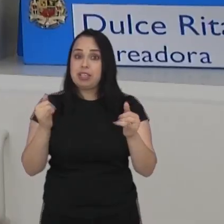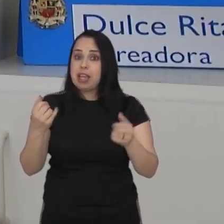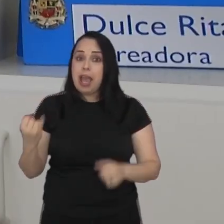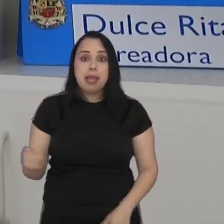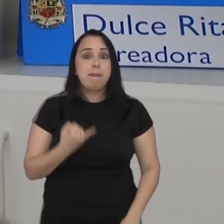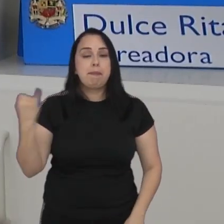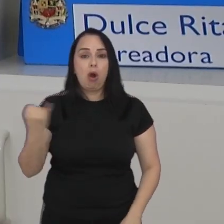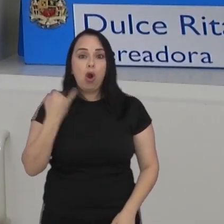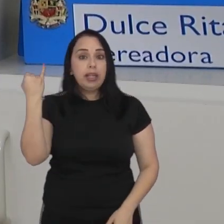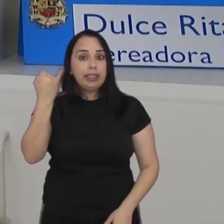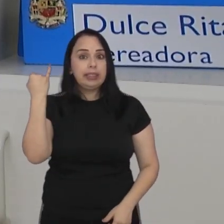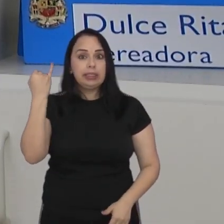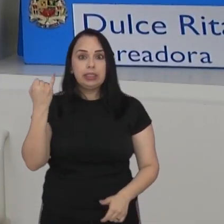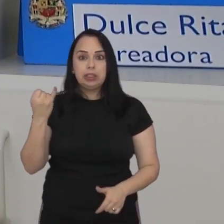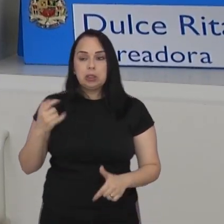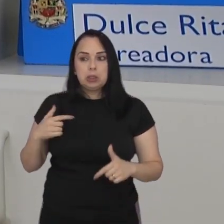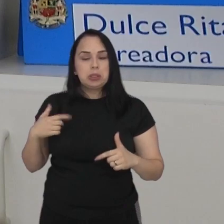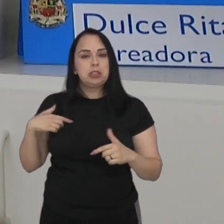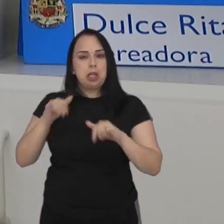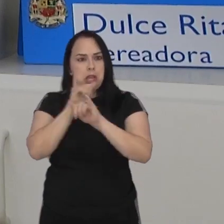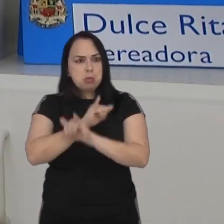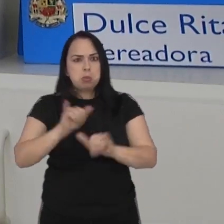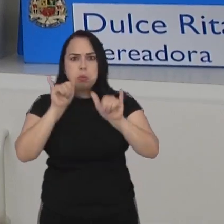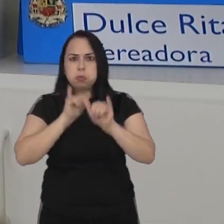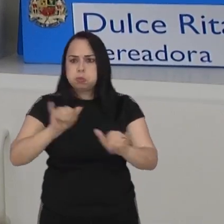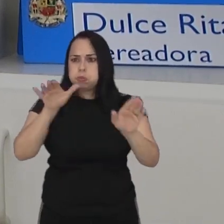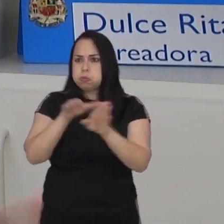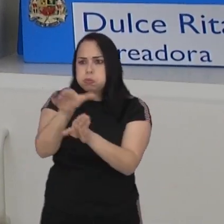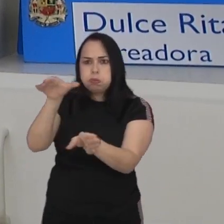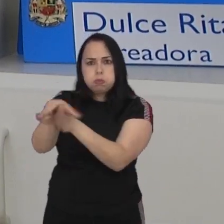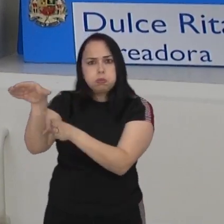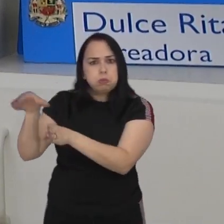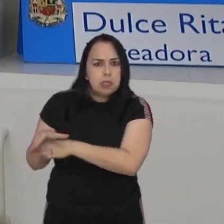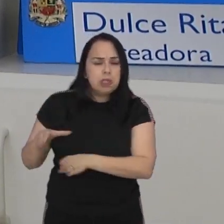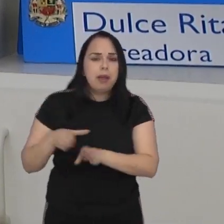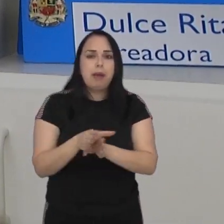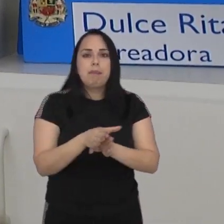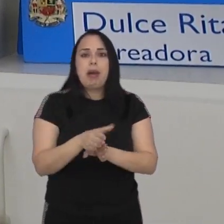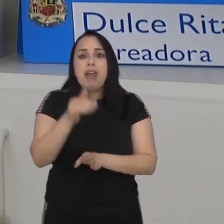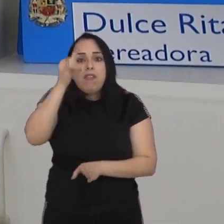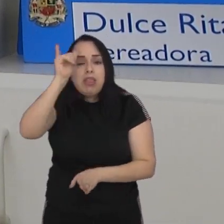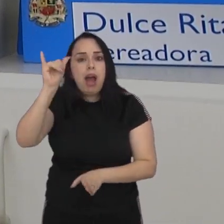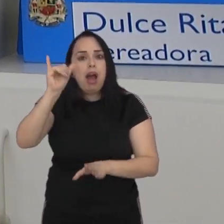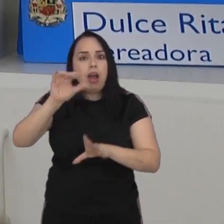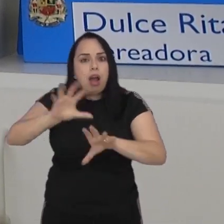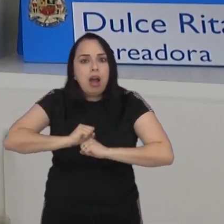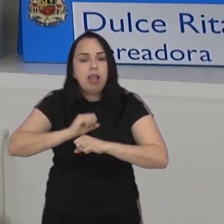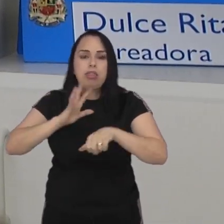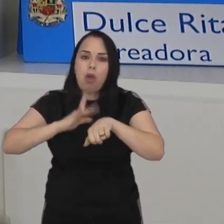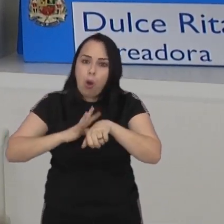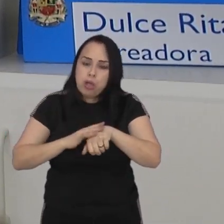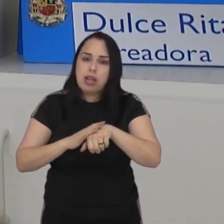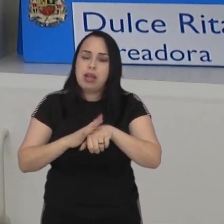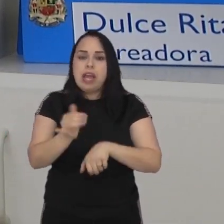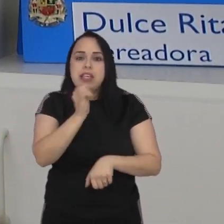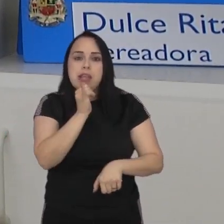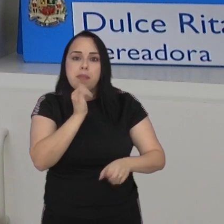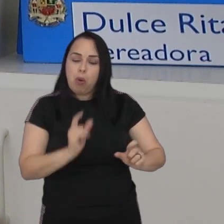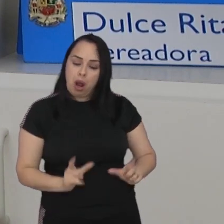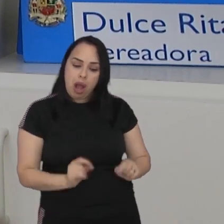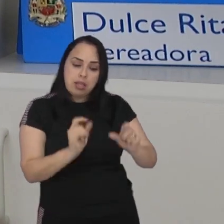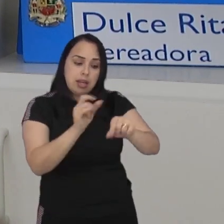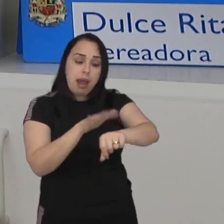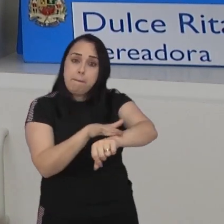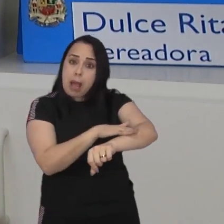reforça a importância de ampliar as ações de conscientização nos dias mais quentes para evitar doenças a